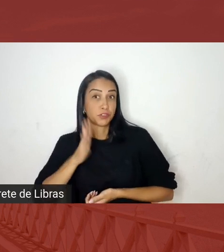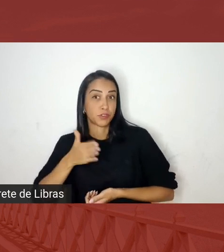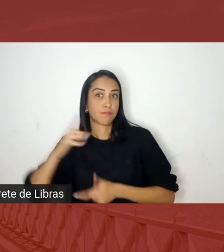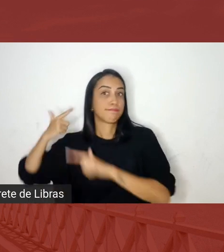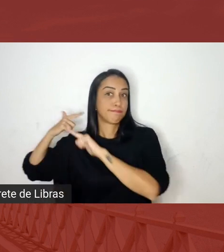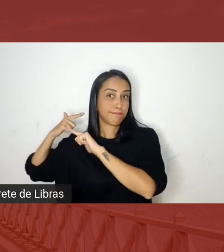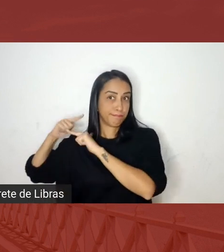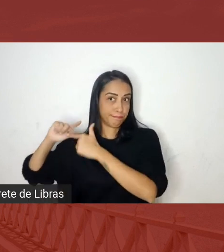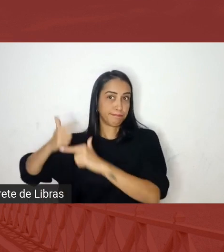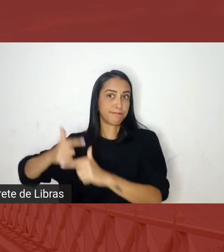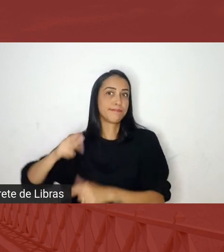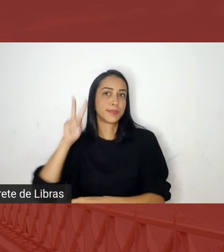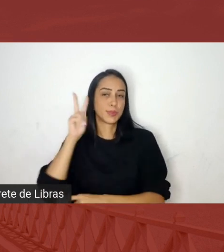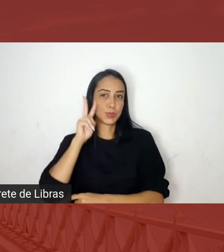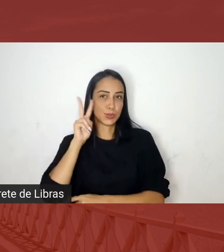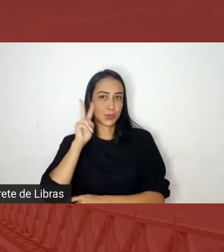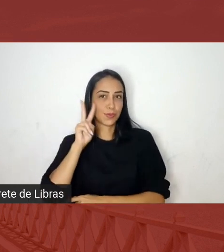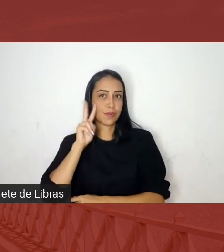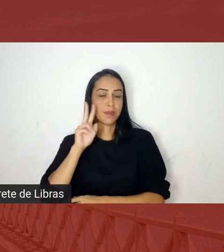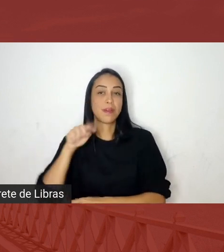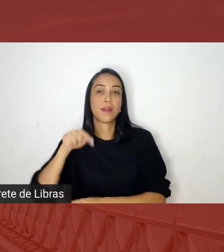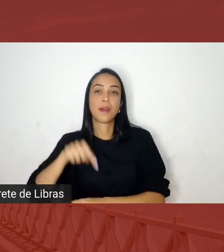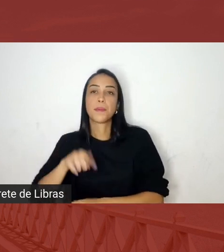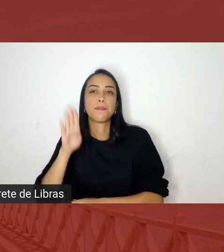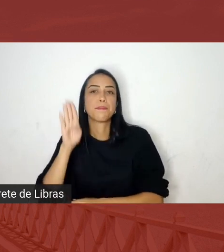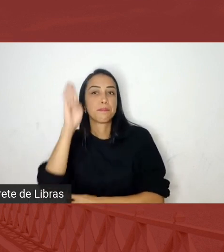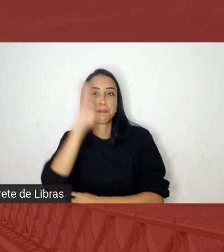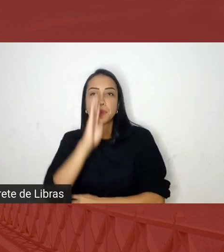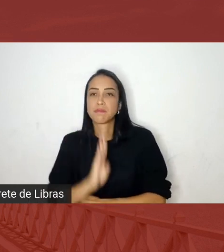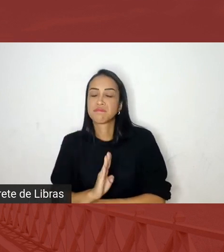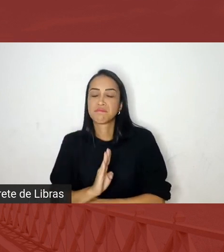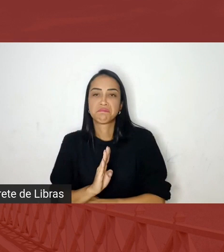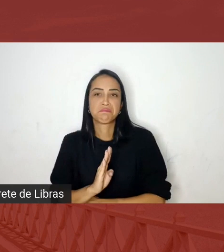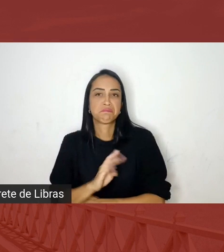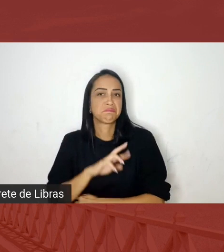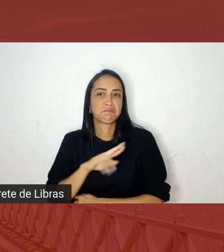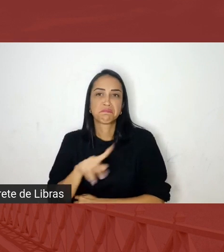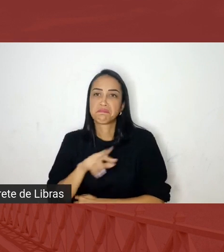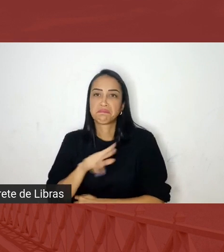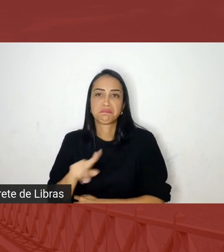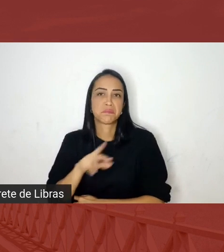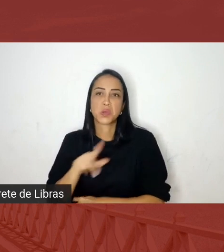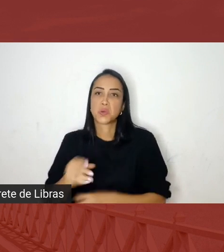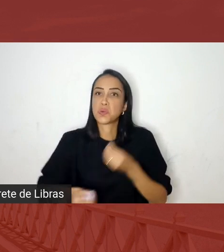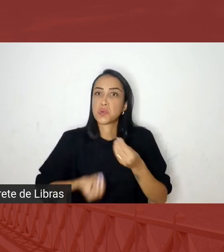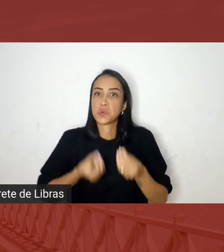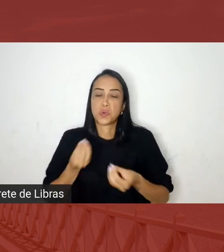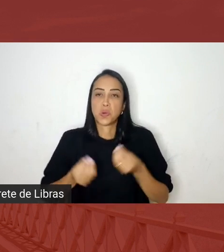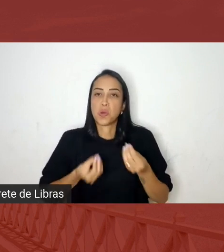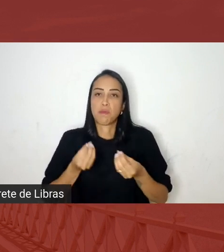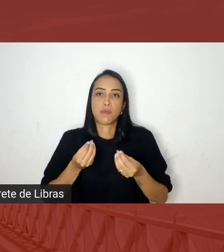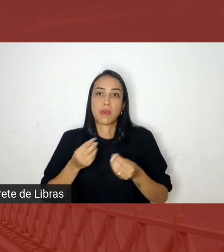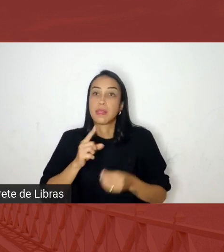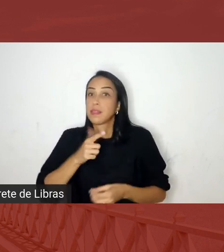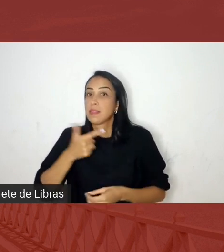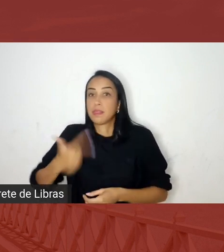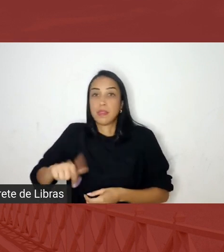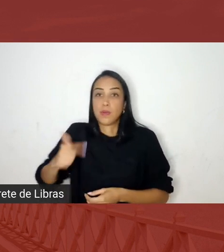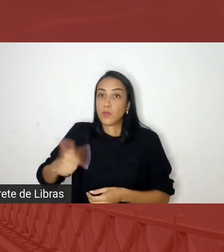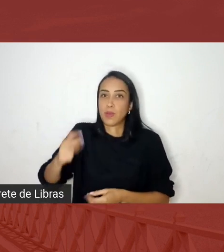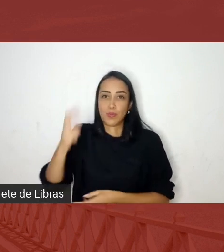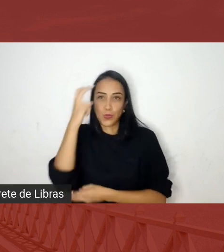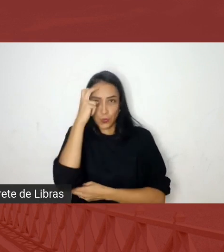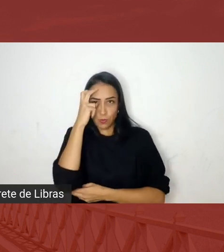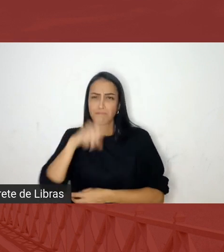o Brasil não tem como ser um país não plural porque nós nascemos plurais nós